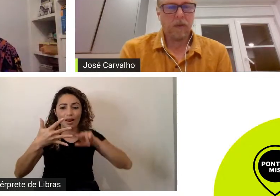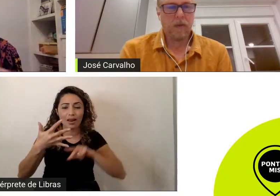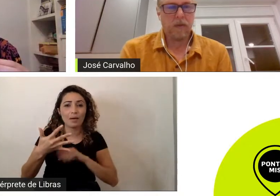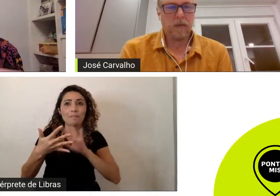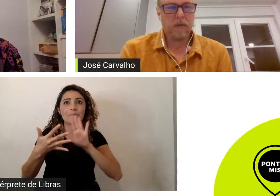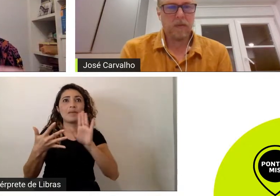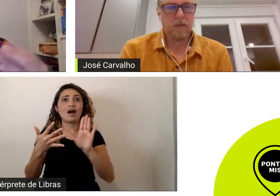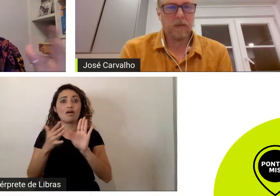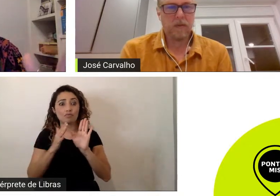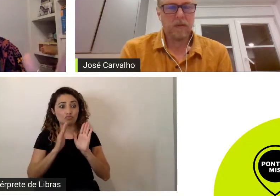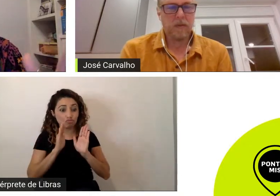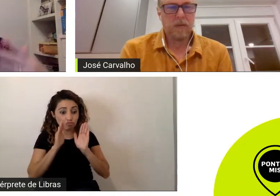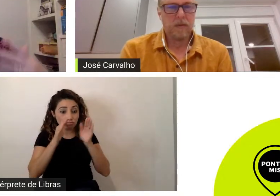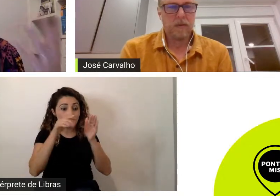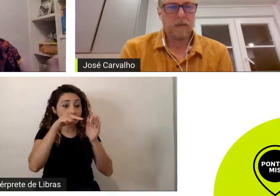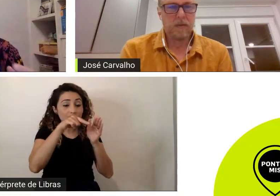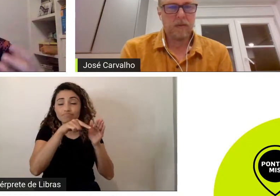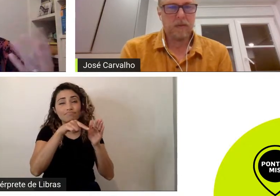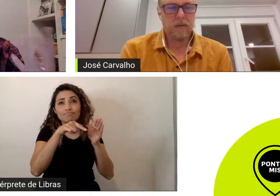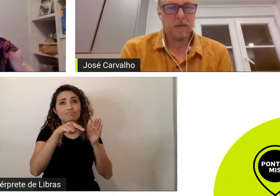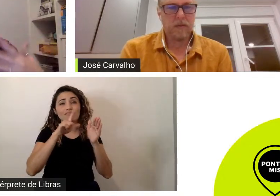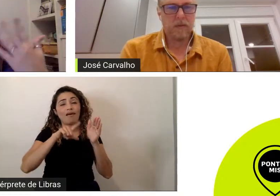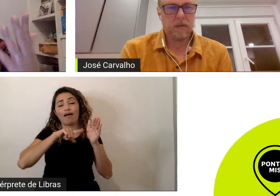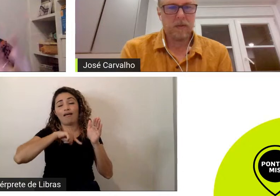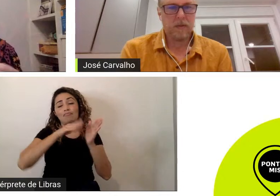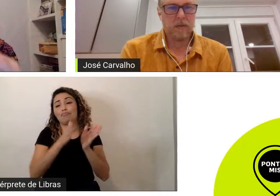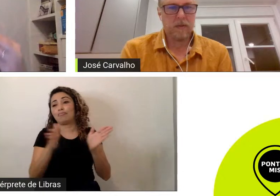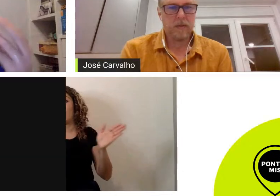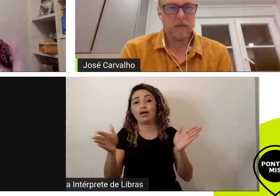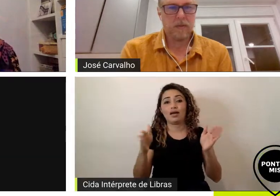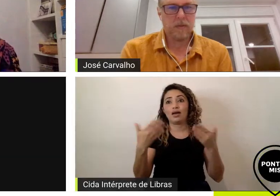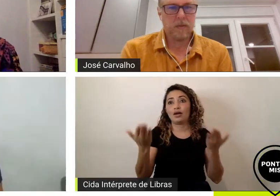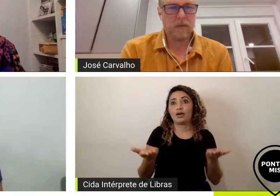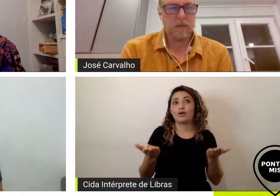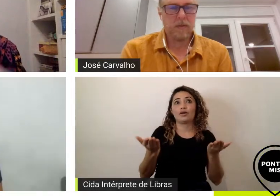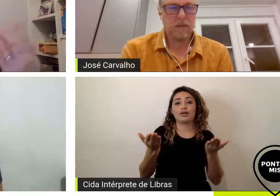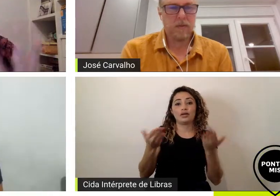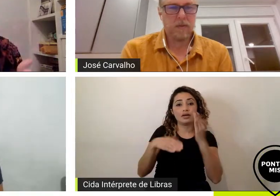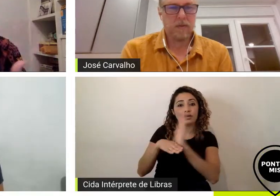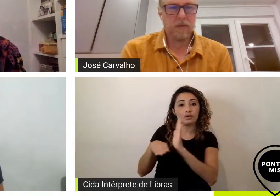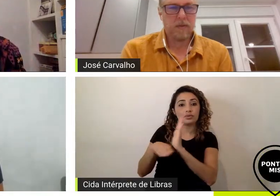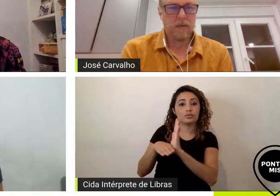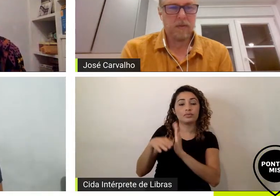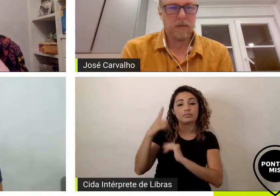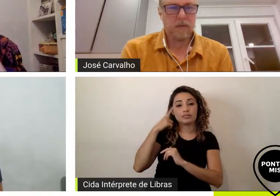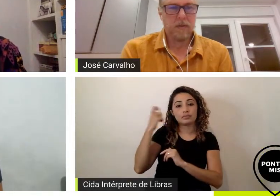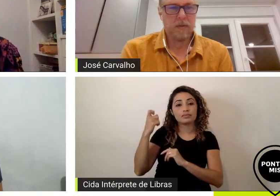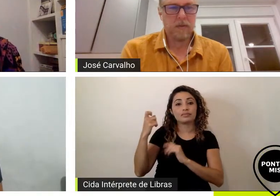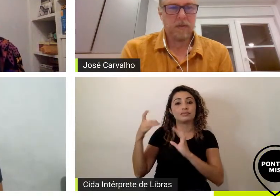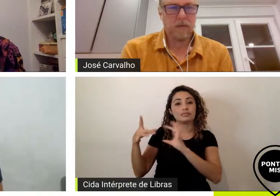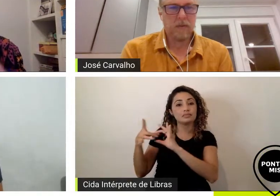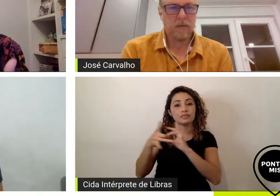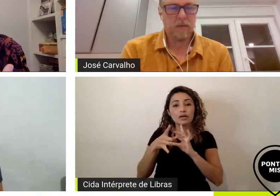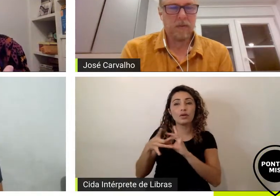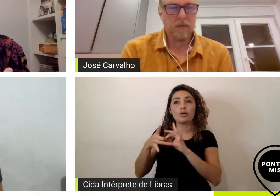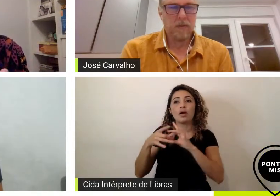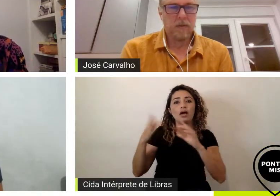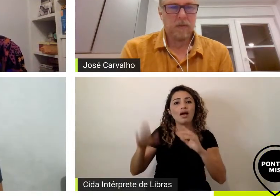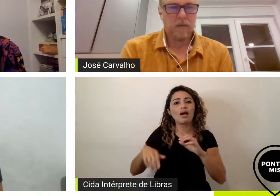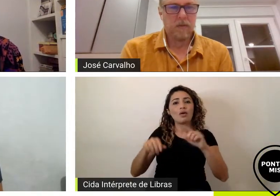não tem nada que trabalhe um pouco as ideias ou conecte uma TV educativa mesmo eu sinto que